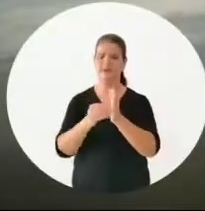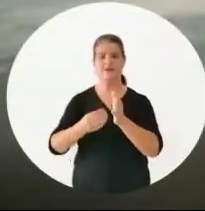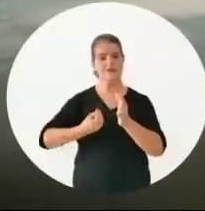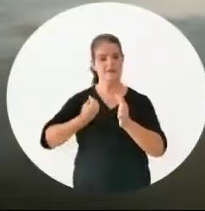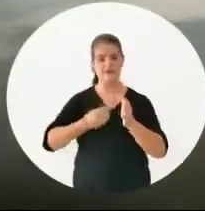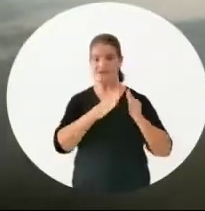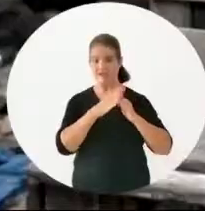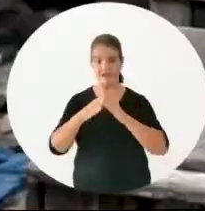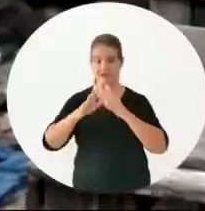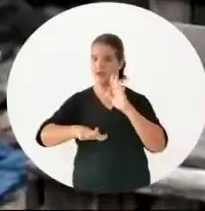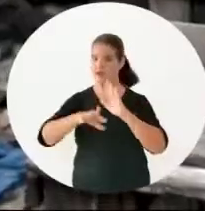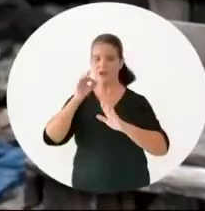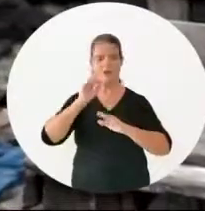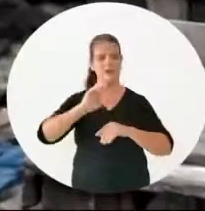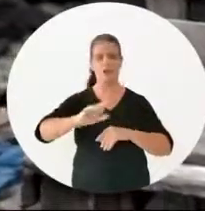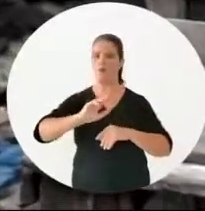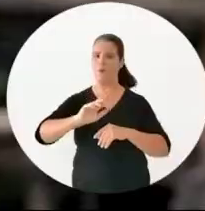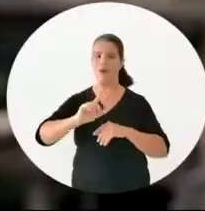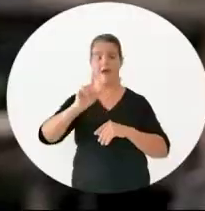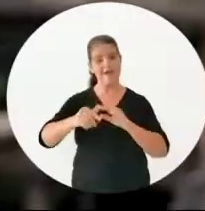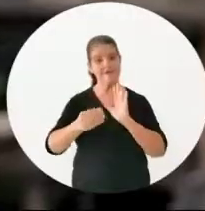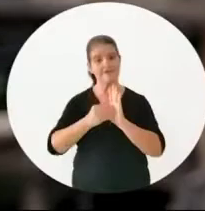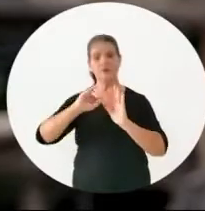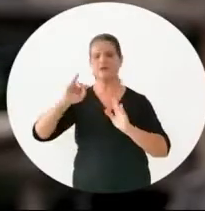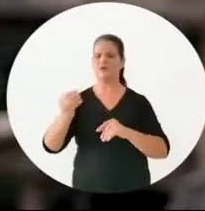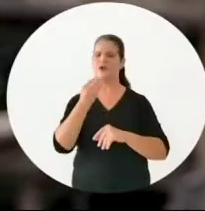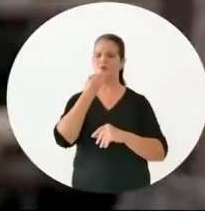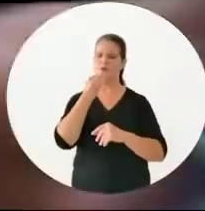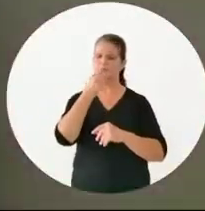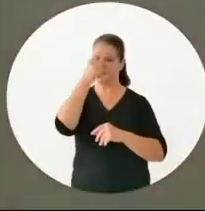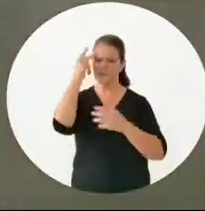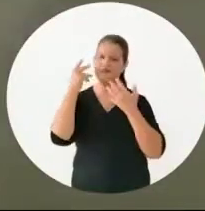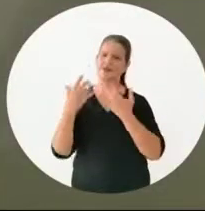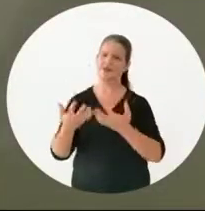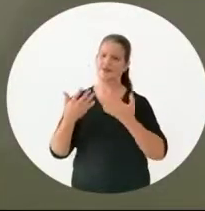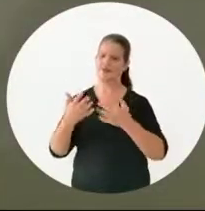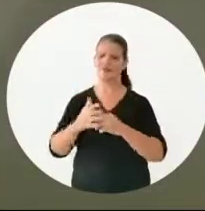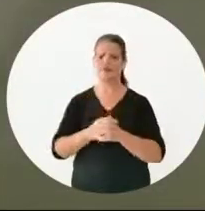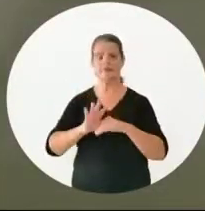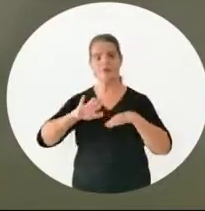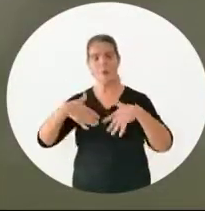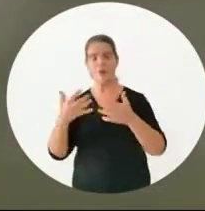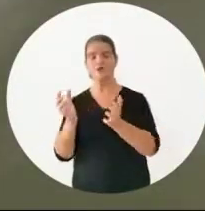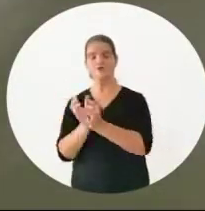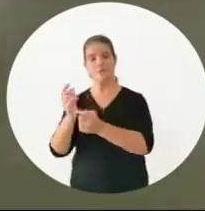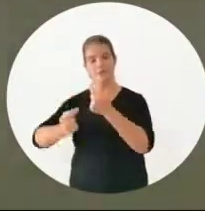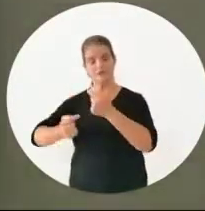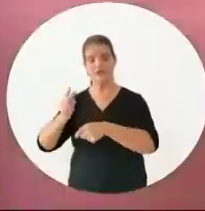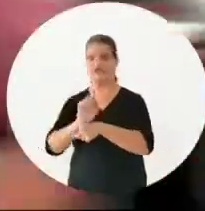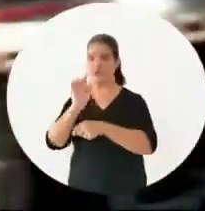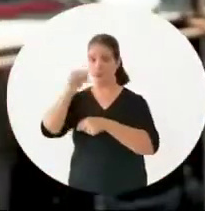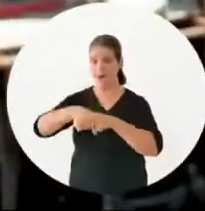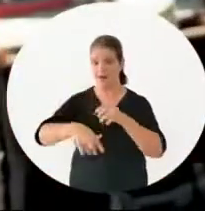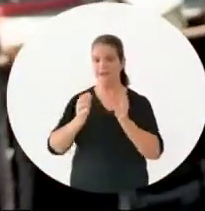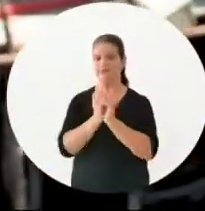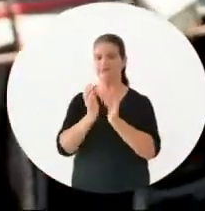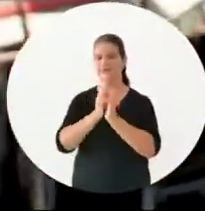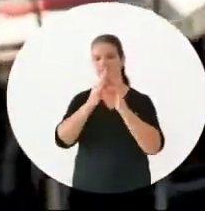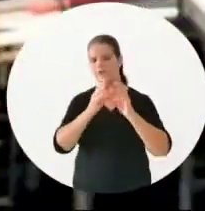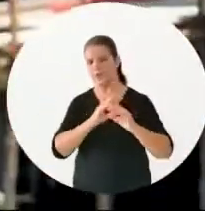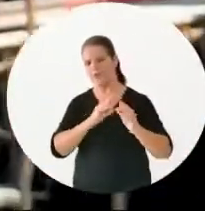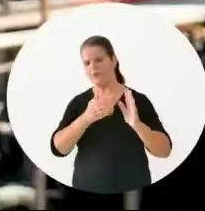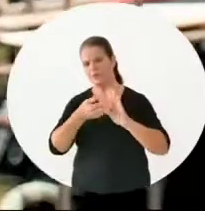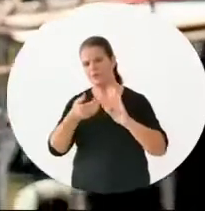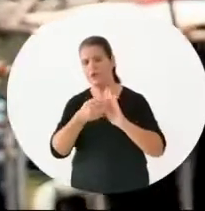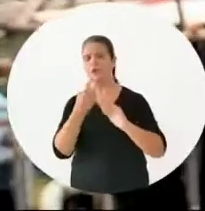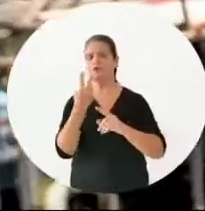palafitas não é escolha É falta de oportunidade, minha gente Quando o nosso partido foi gestão aqui no Recife Foram removidas cerca de